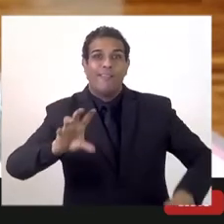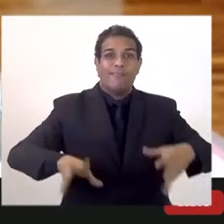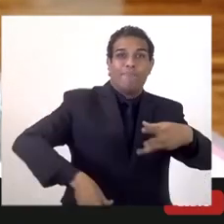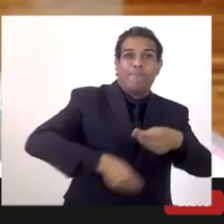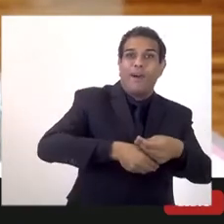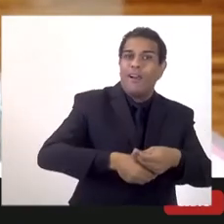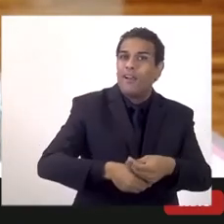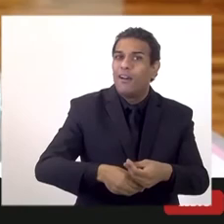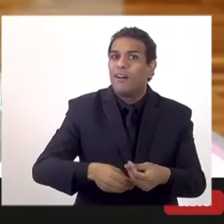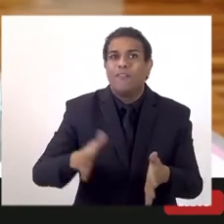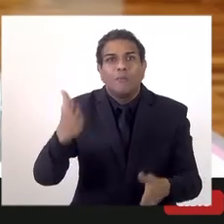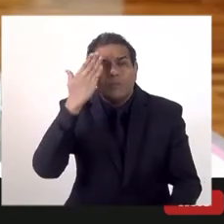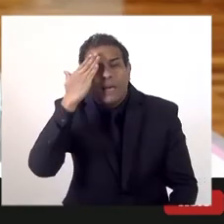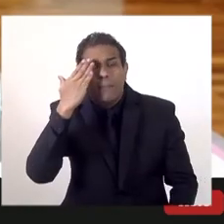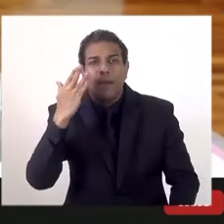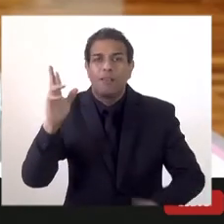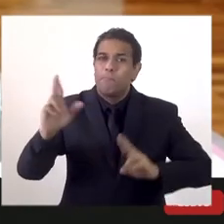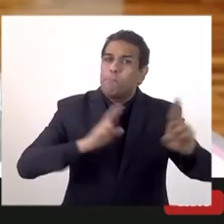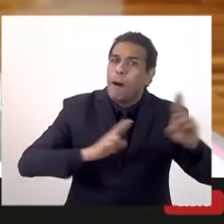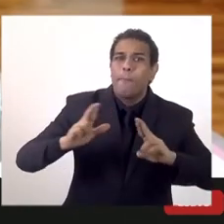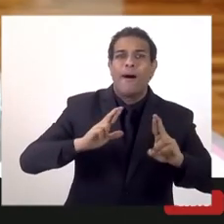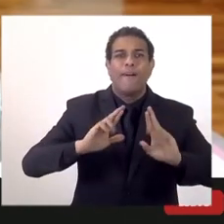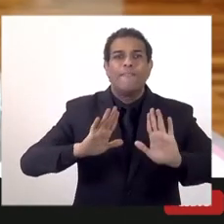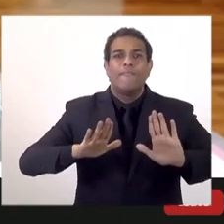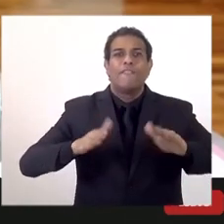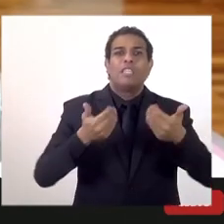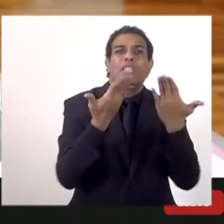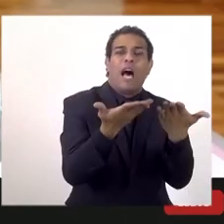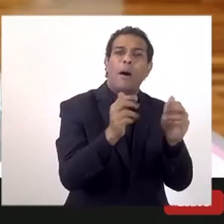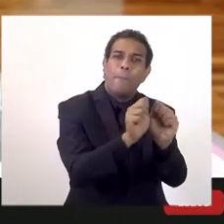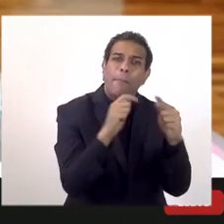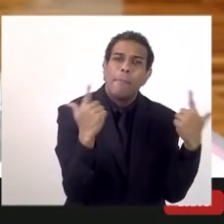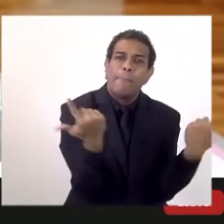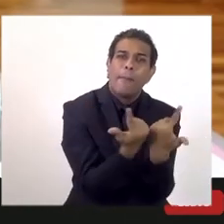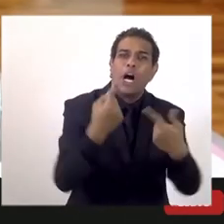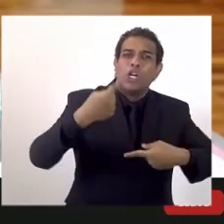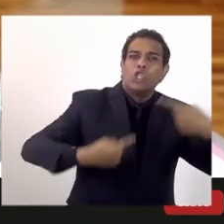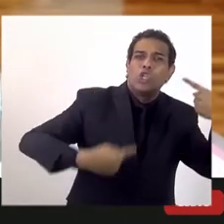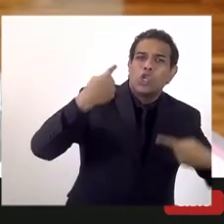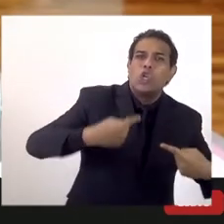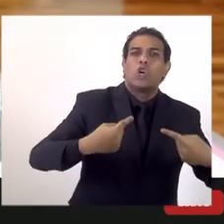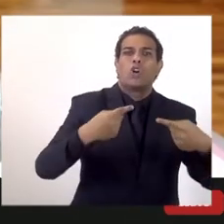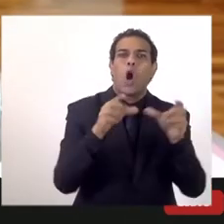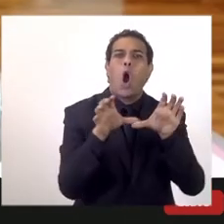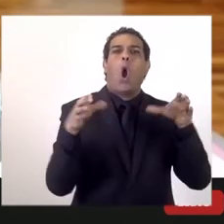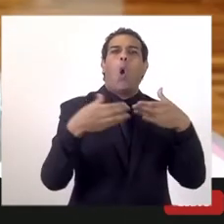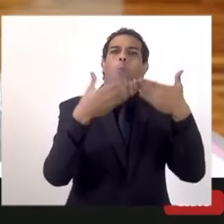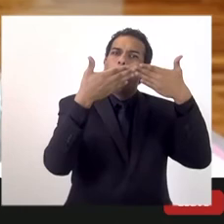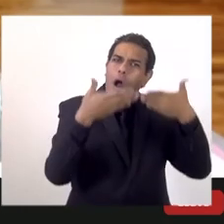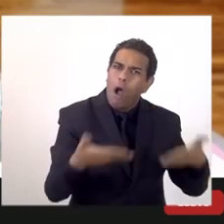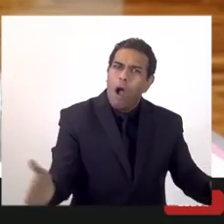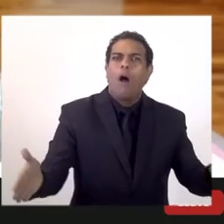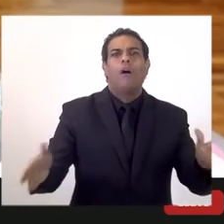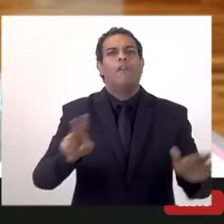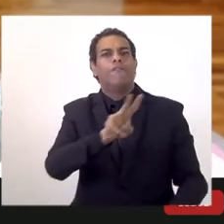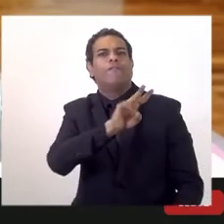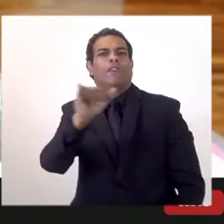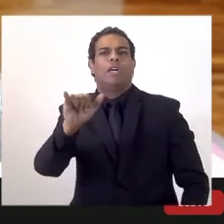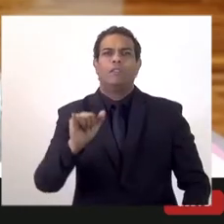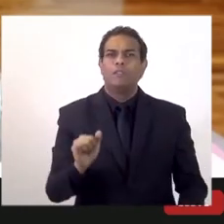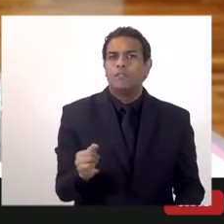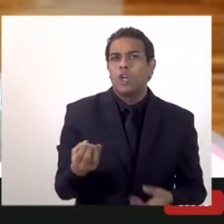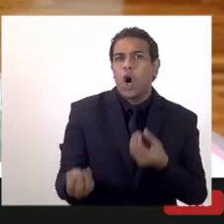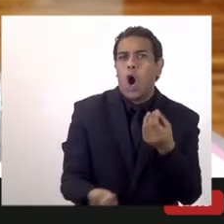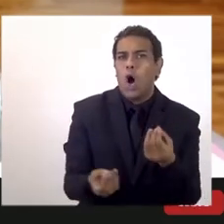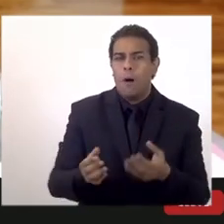vamos ouvindo e depois vamos levar para o plenário discutir vamos fazer uma audiência pública e vamos apresentar os